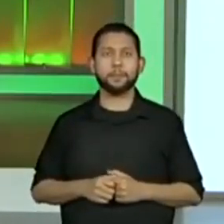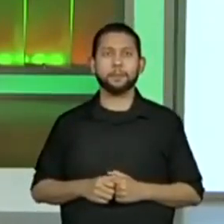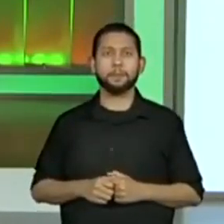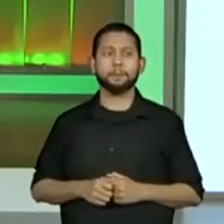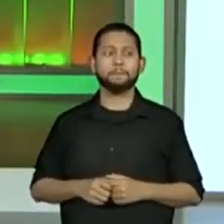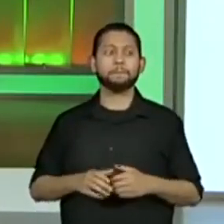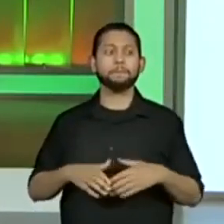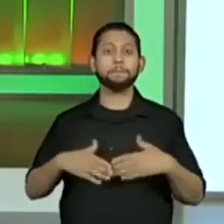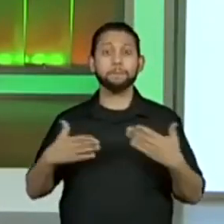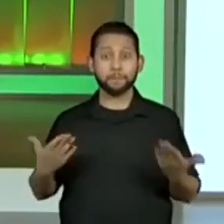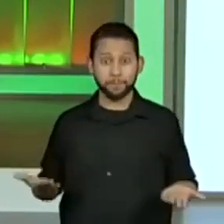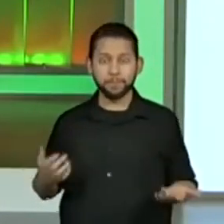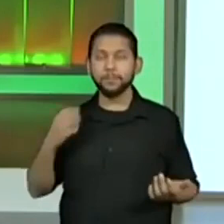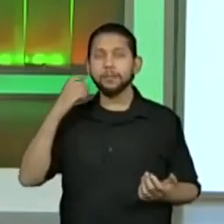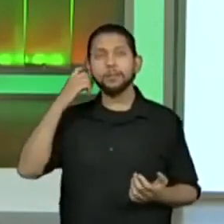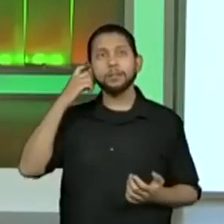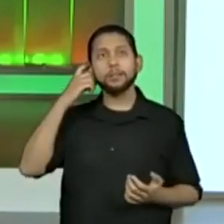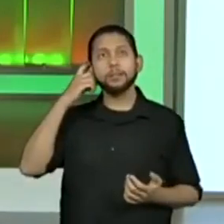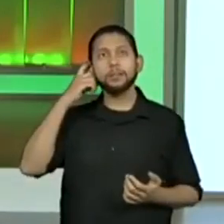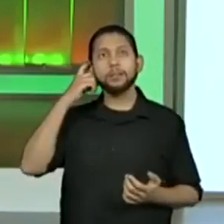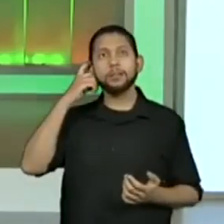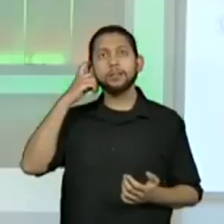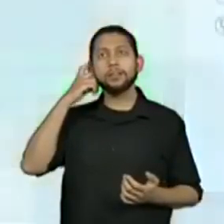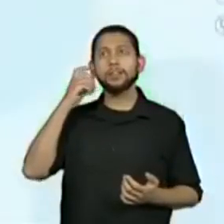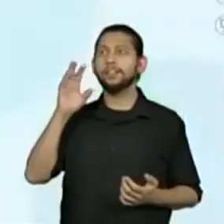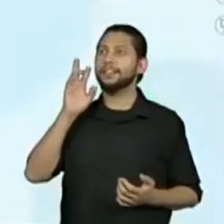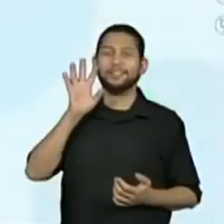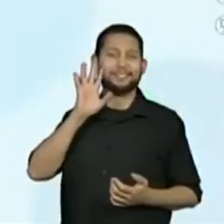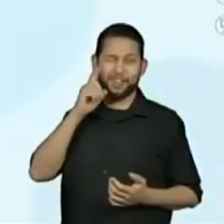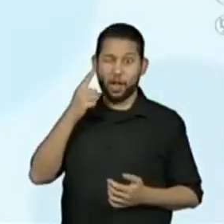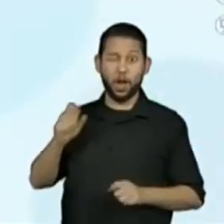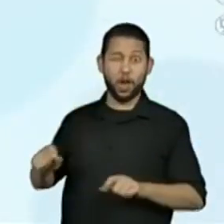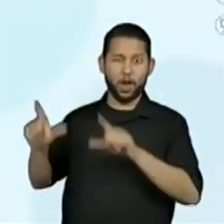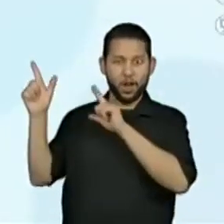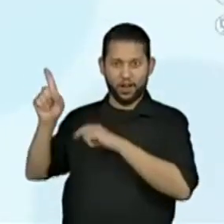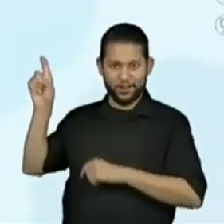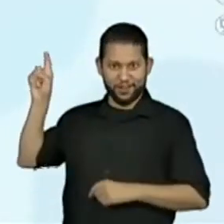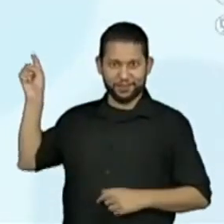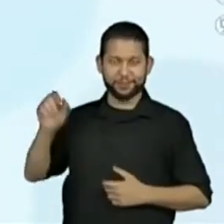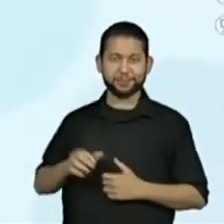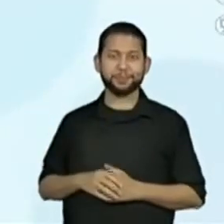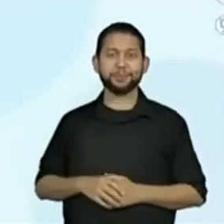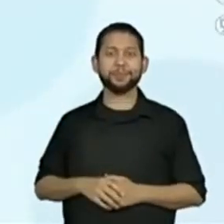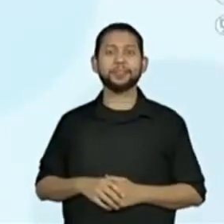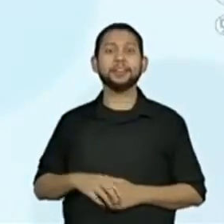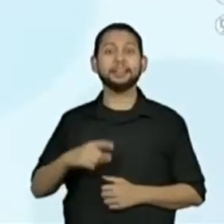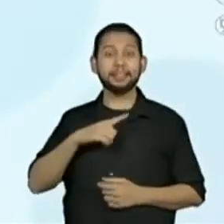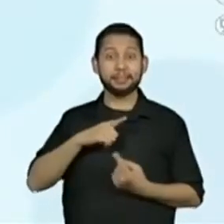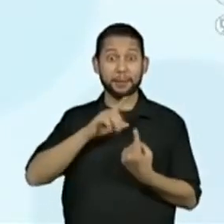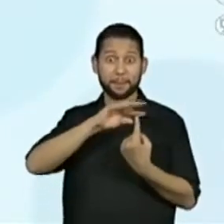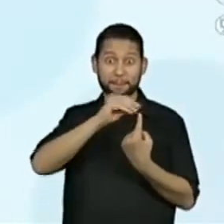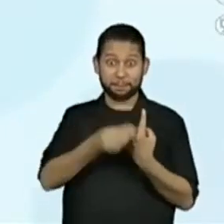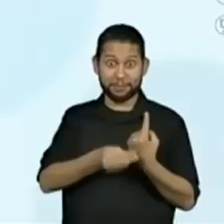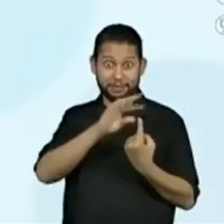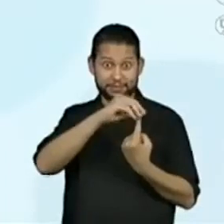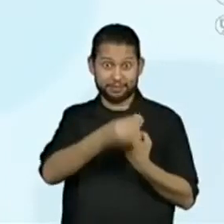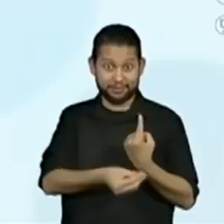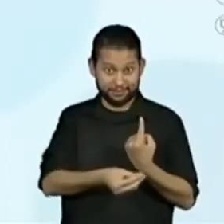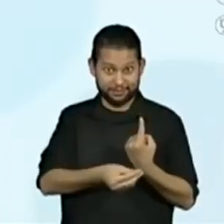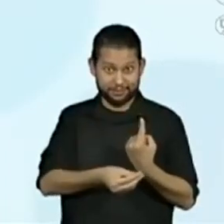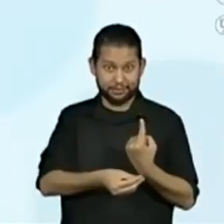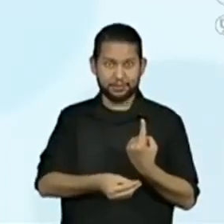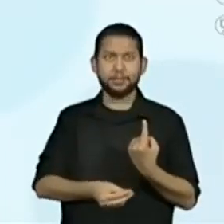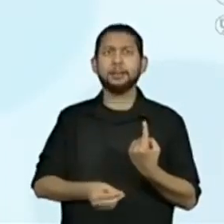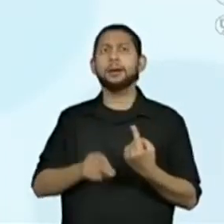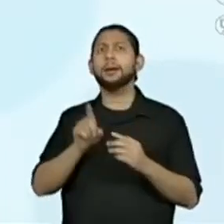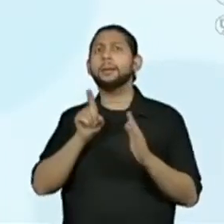Ah, olha só que legal essa questão. Vamos lá. Coloca na telinha. valor de cada banana nanica foi